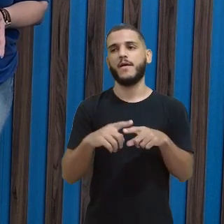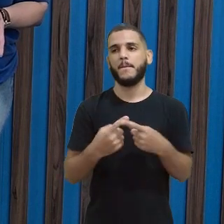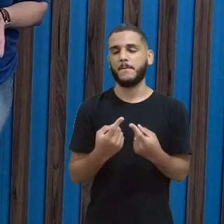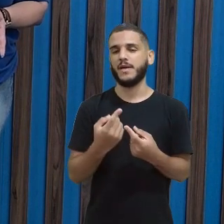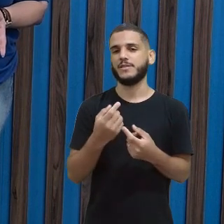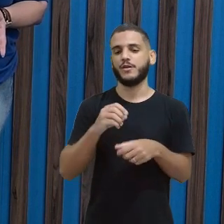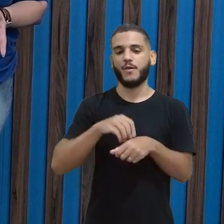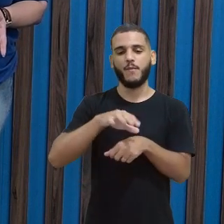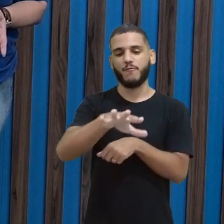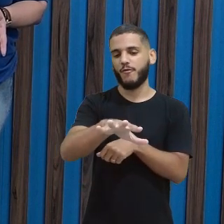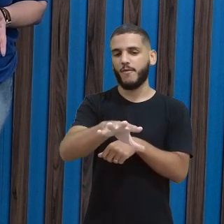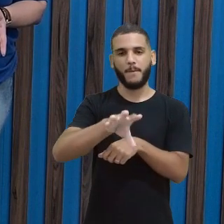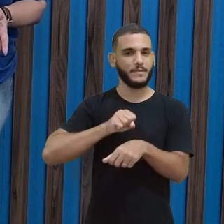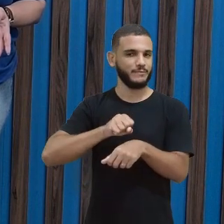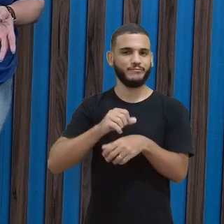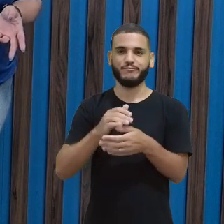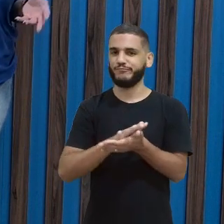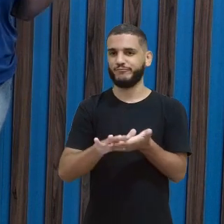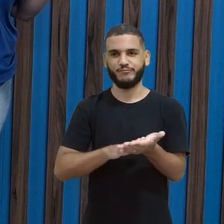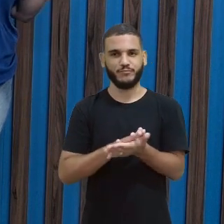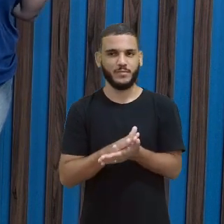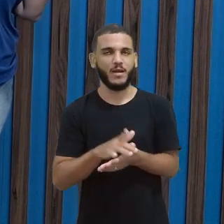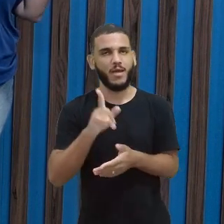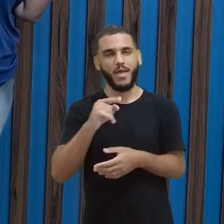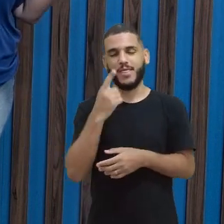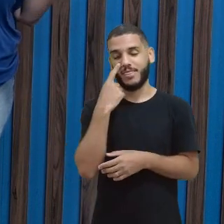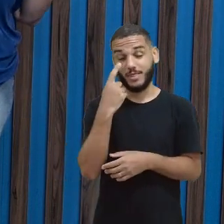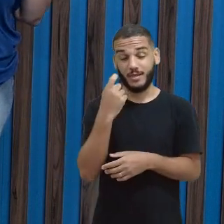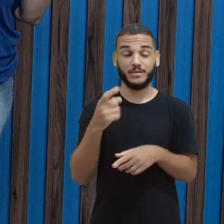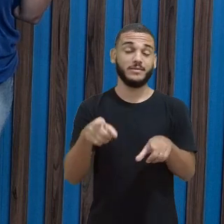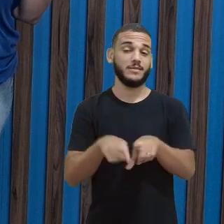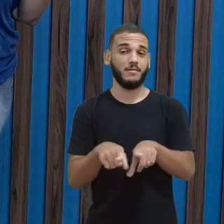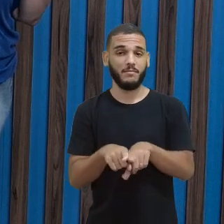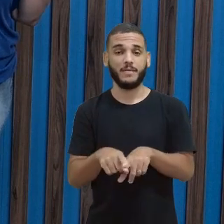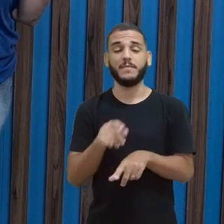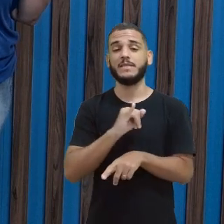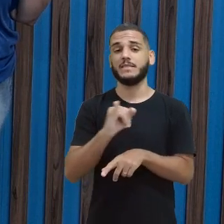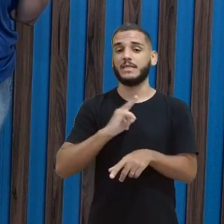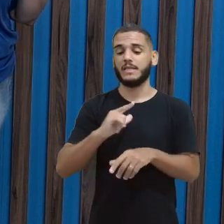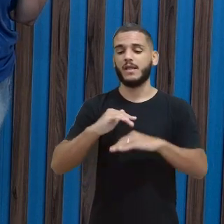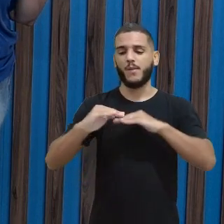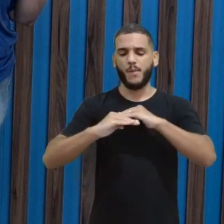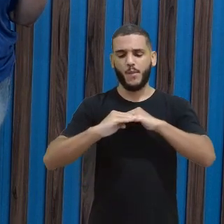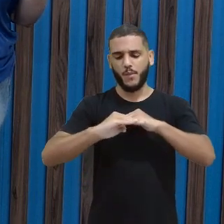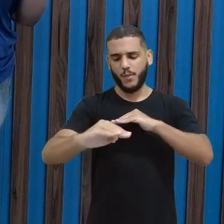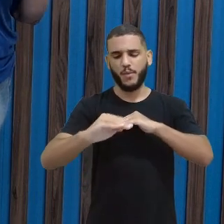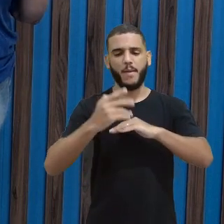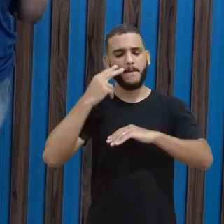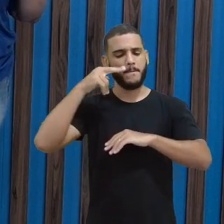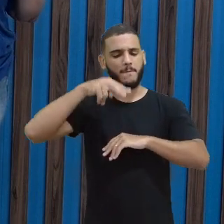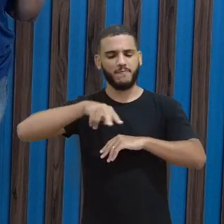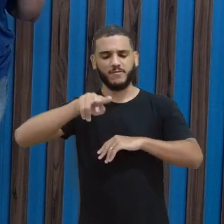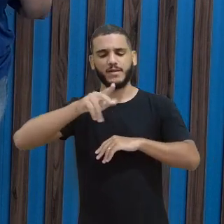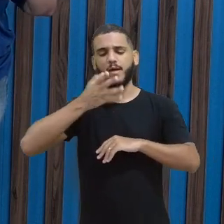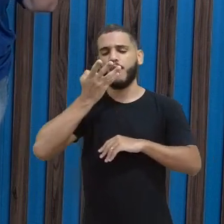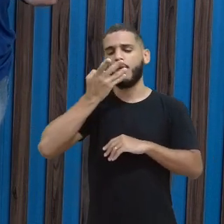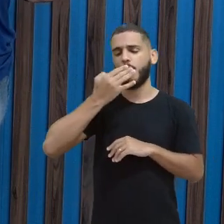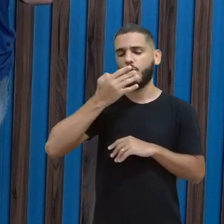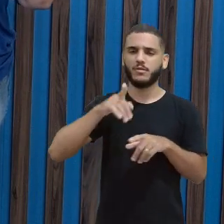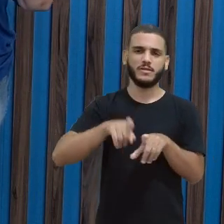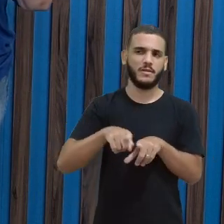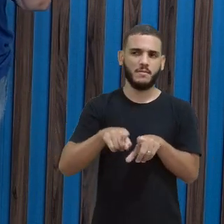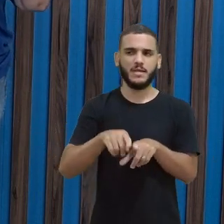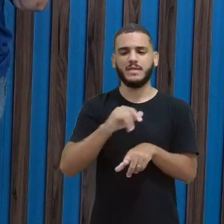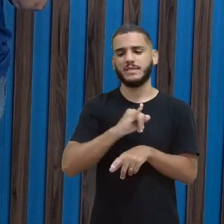Pois é, olha que interessante isso, né? Então, dependendo da superfície que a gente está observando, da cor da superfície,